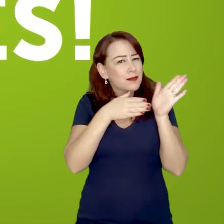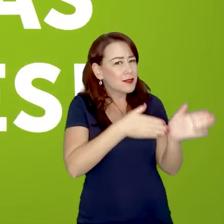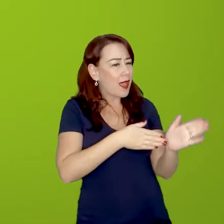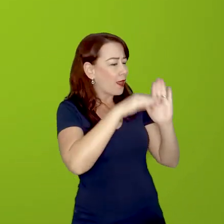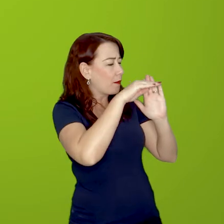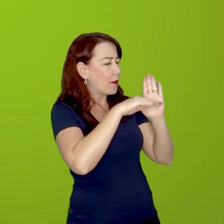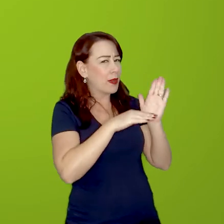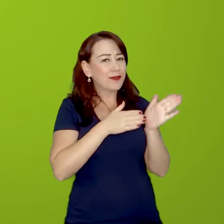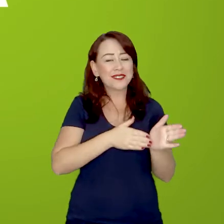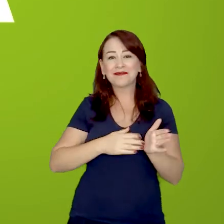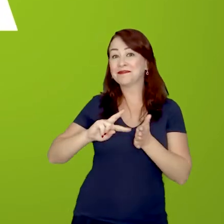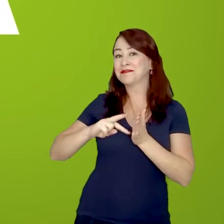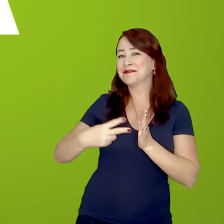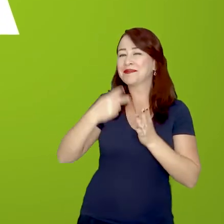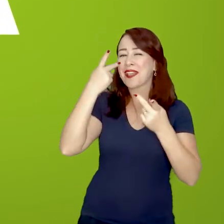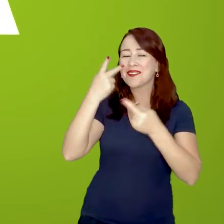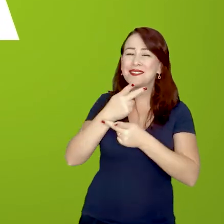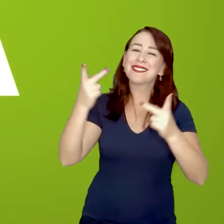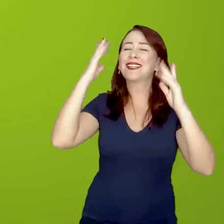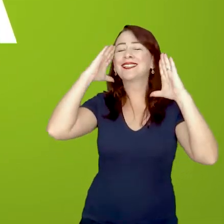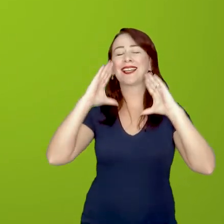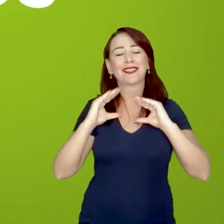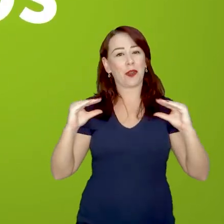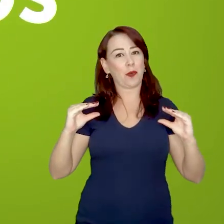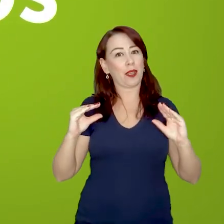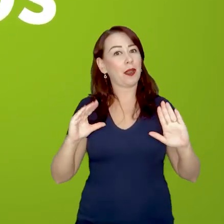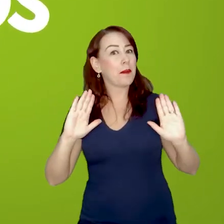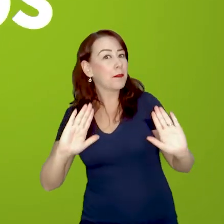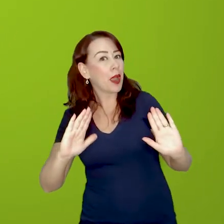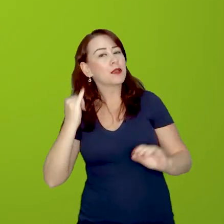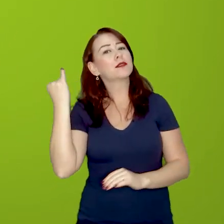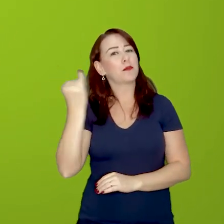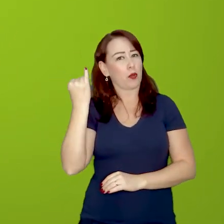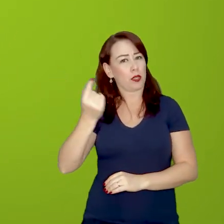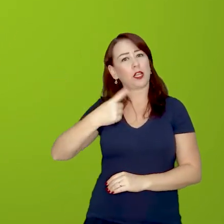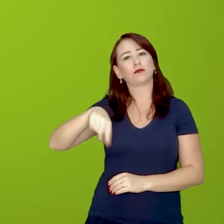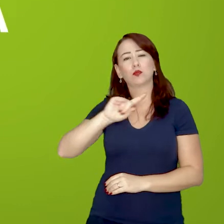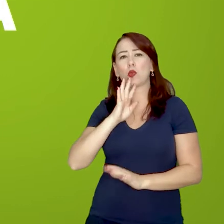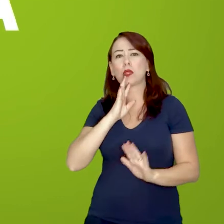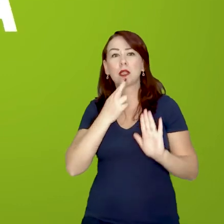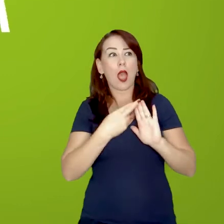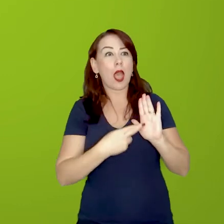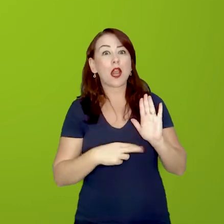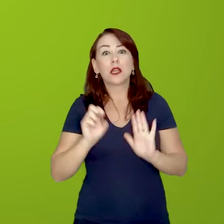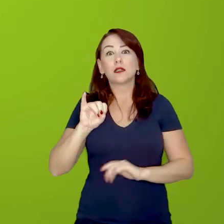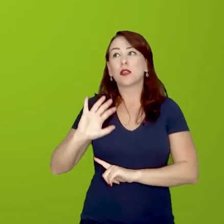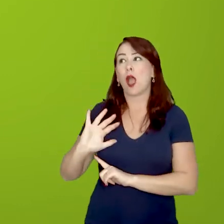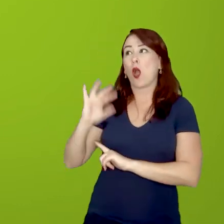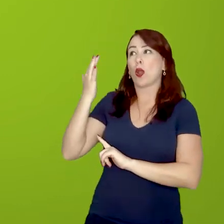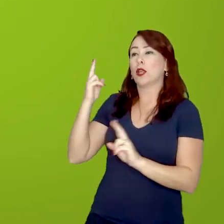ocorrer de forma tranquila e segura. Mas é muito importante conhecer os procedimentos em caso de emergência.